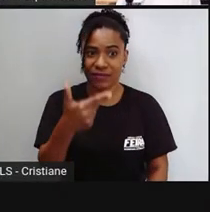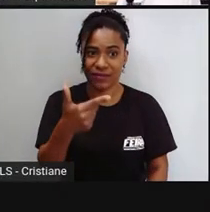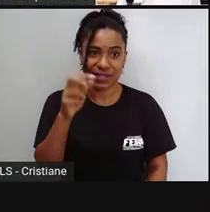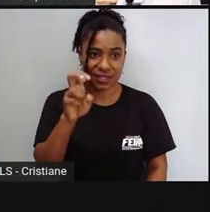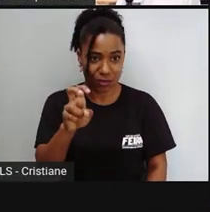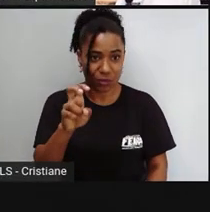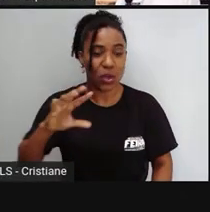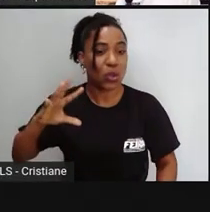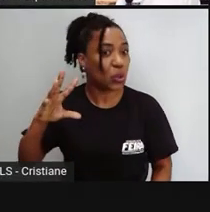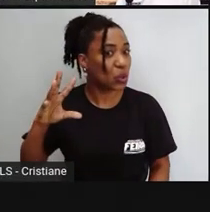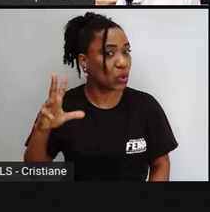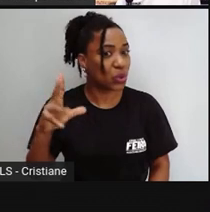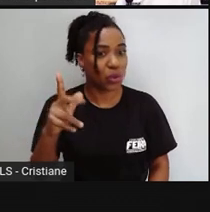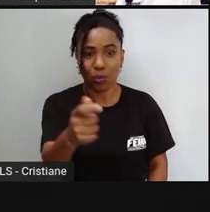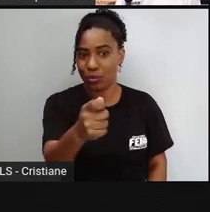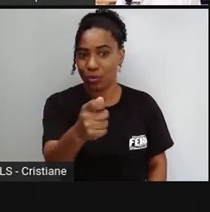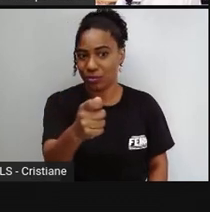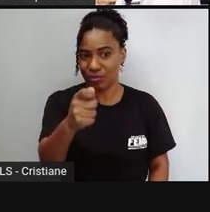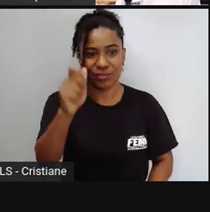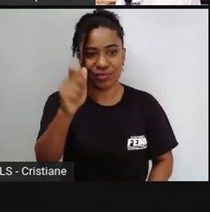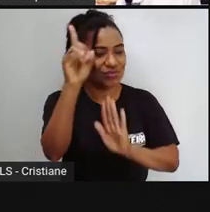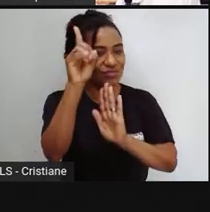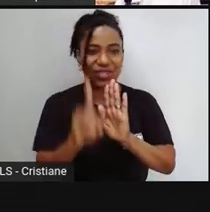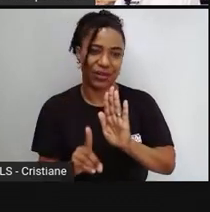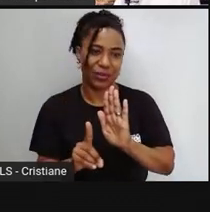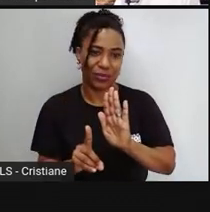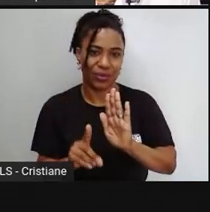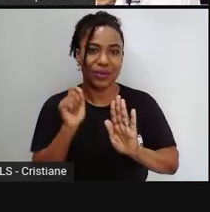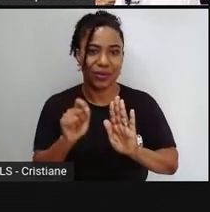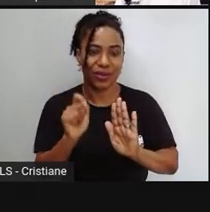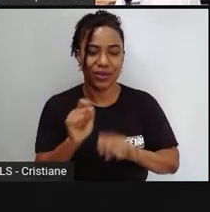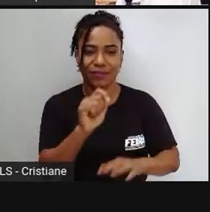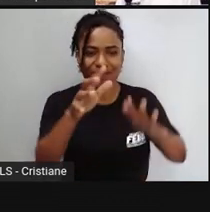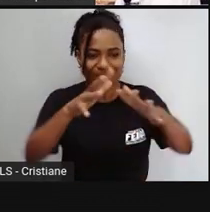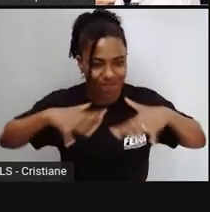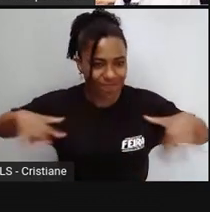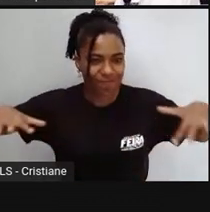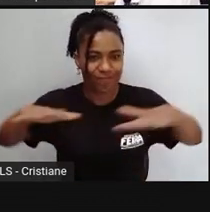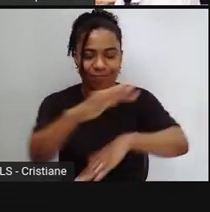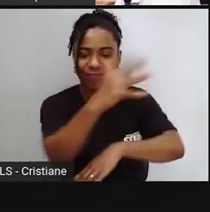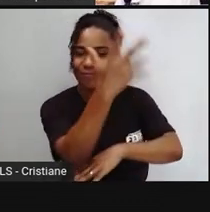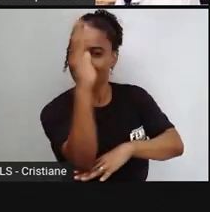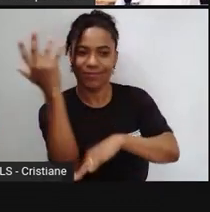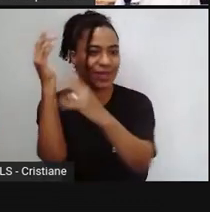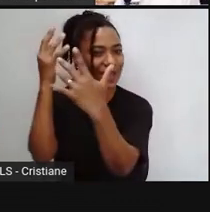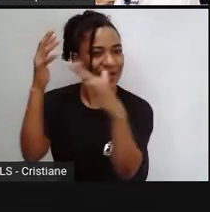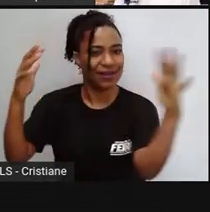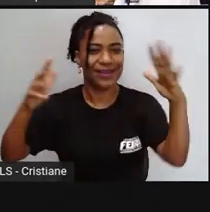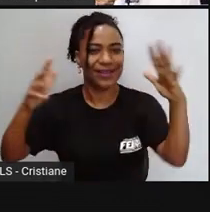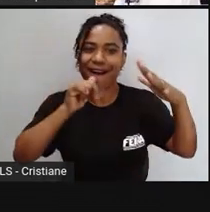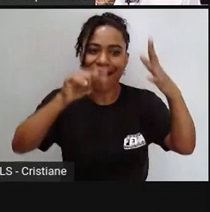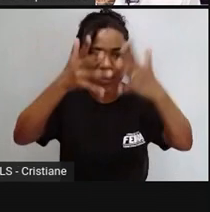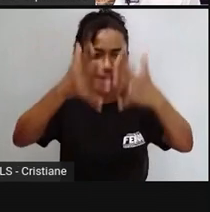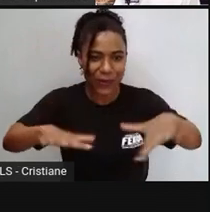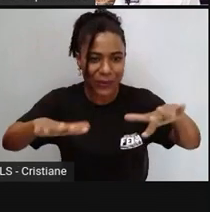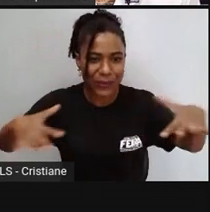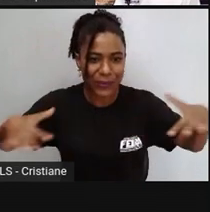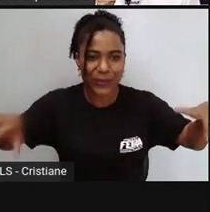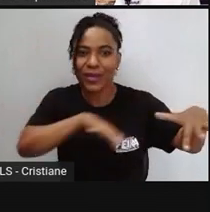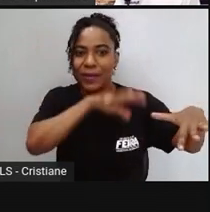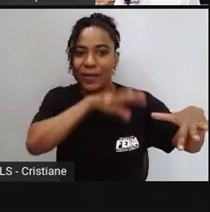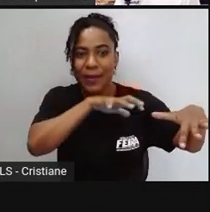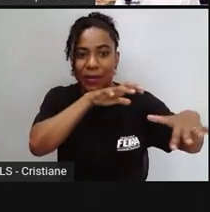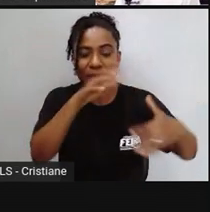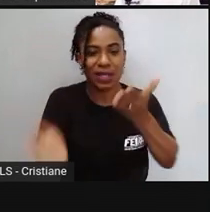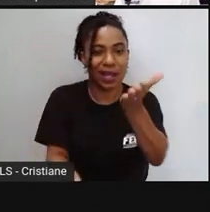têm direito ao meio ambiente ecologicamente equilibrado. Vejamos, a